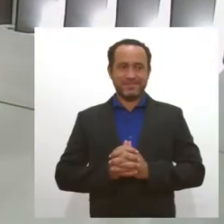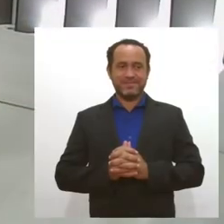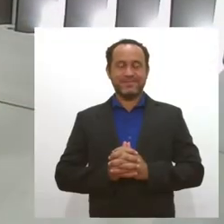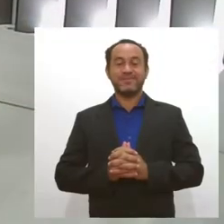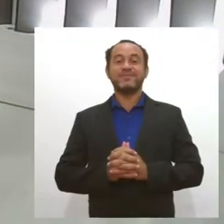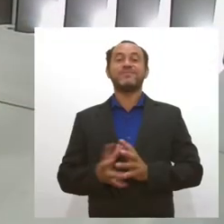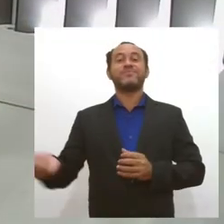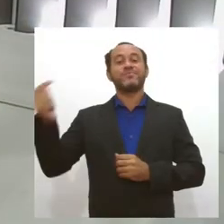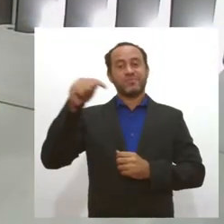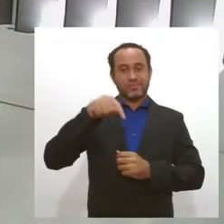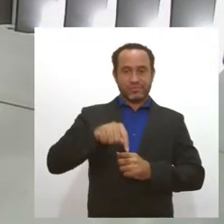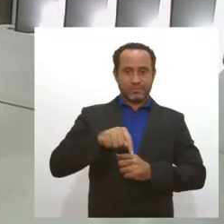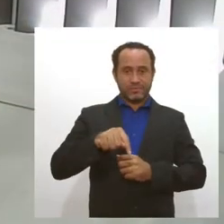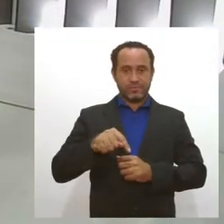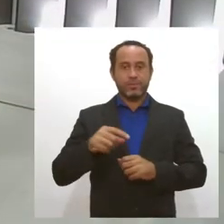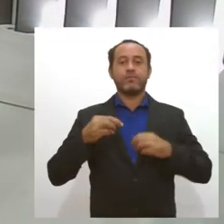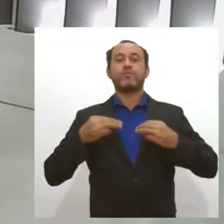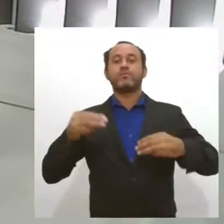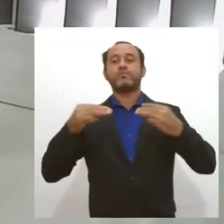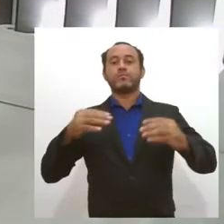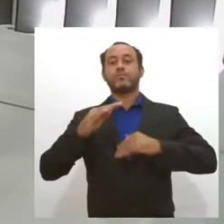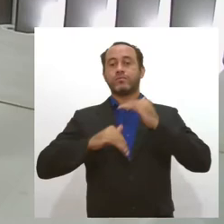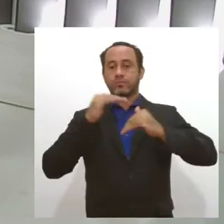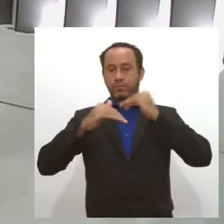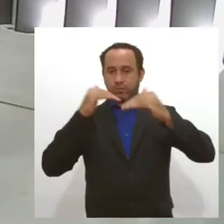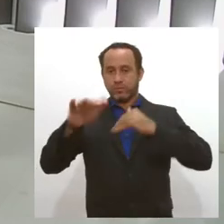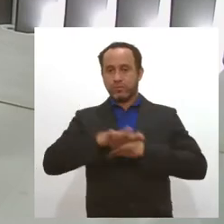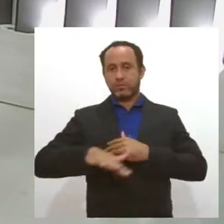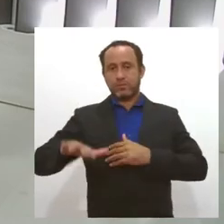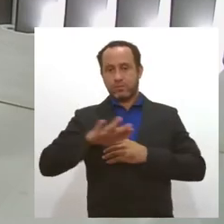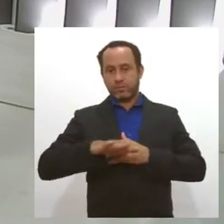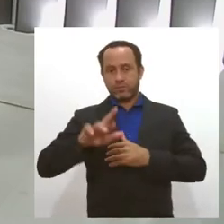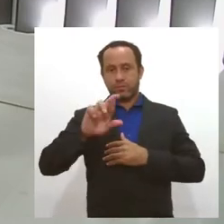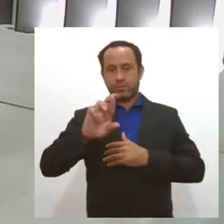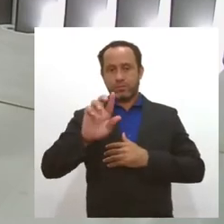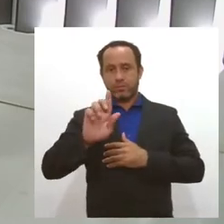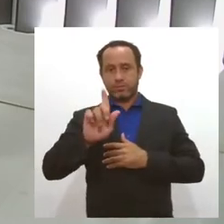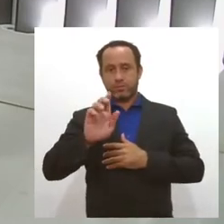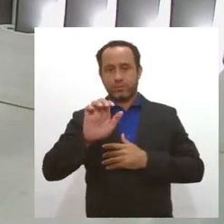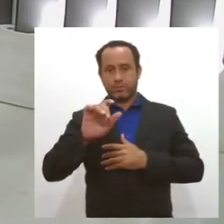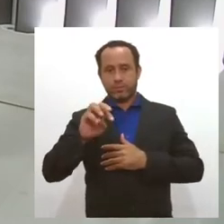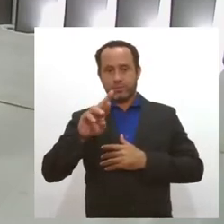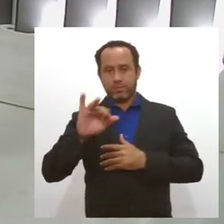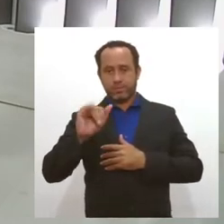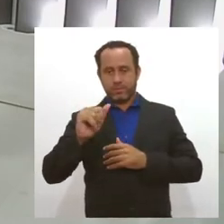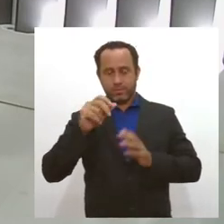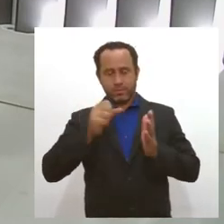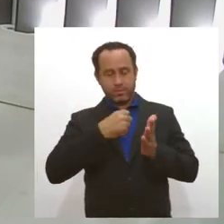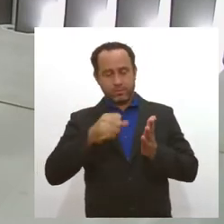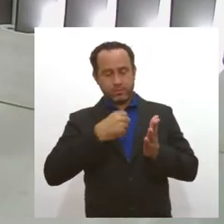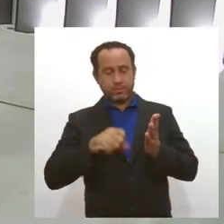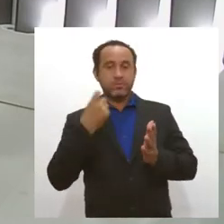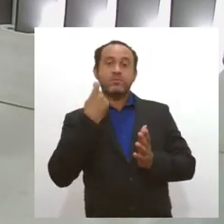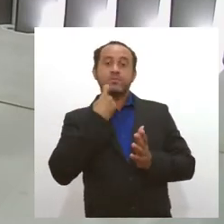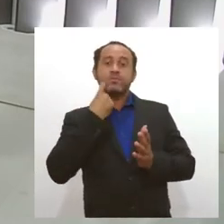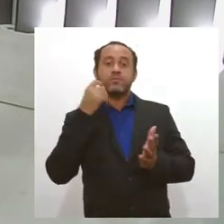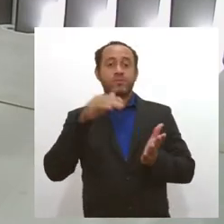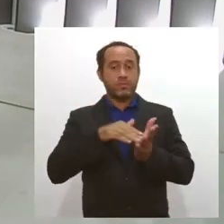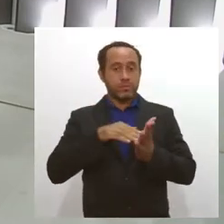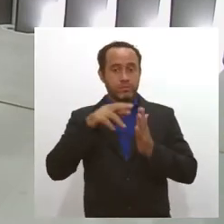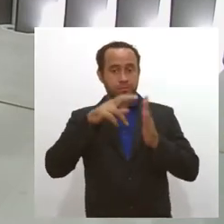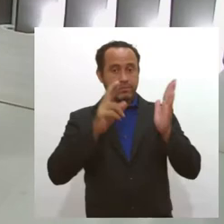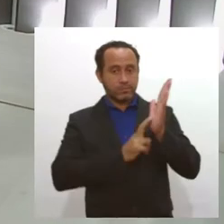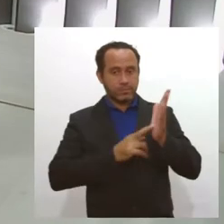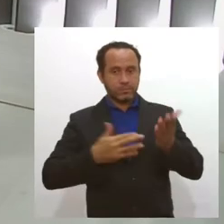Estamos de volta e olha, o ministro do Desenvolvimento Regional, Rogério Marinho, assinou em Aracaju, na última sexta-feira, a ordem de